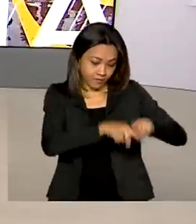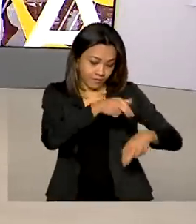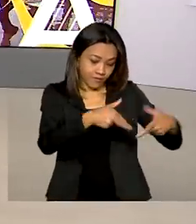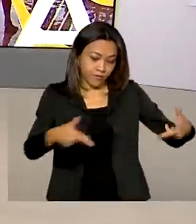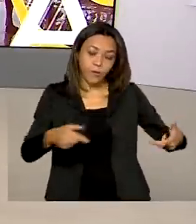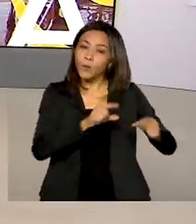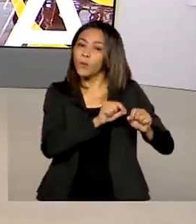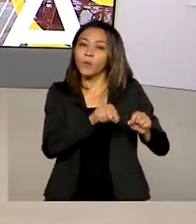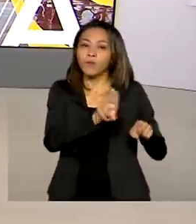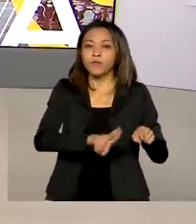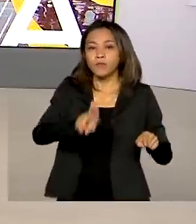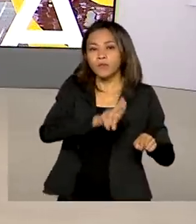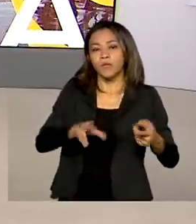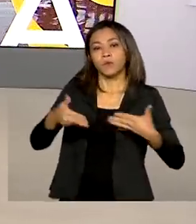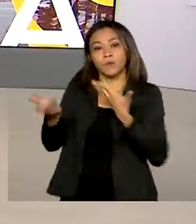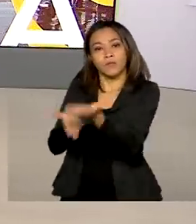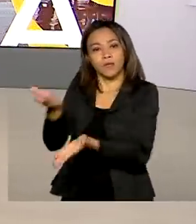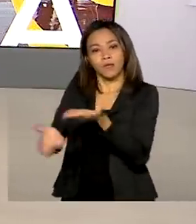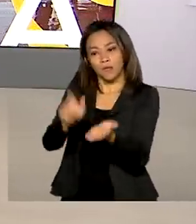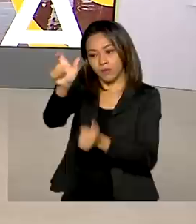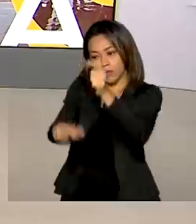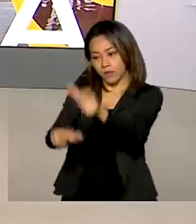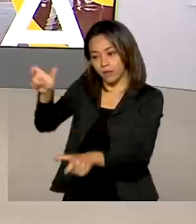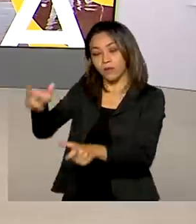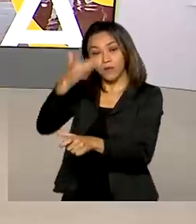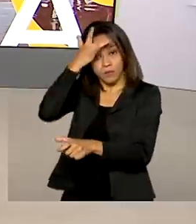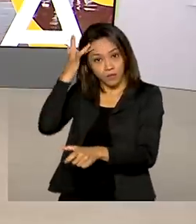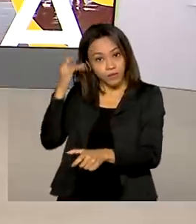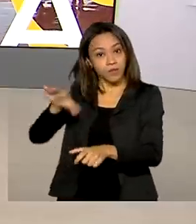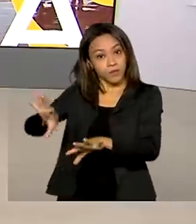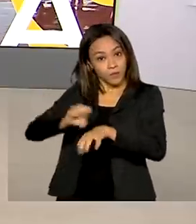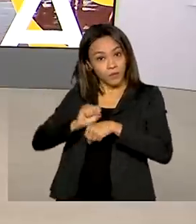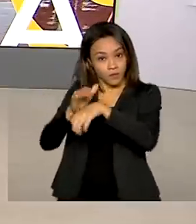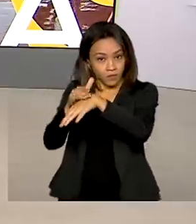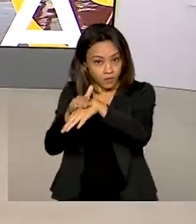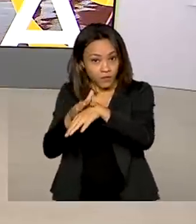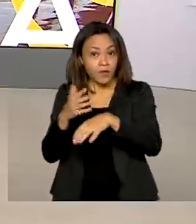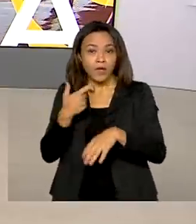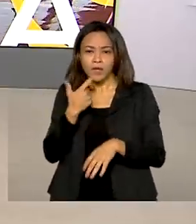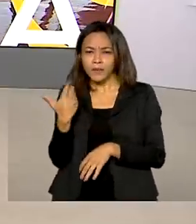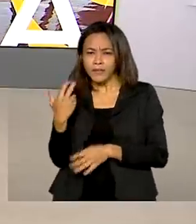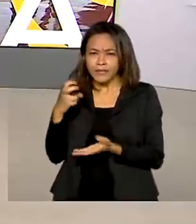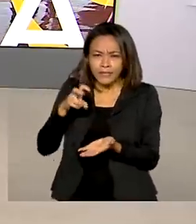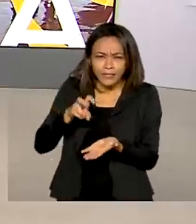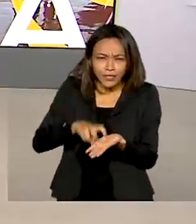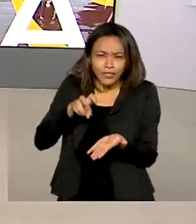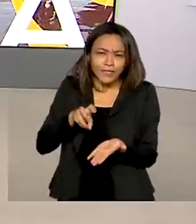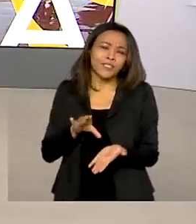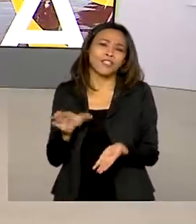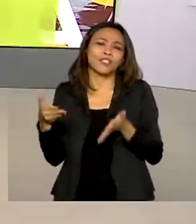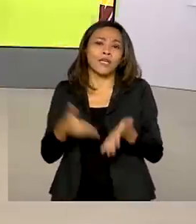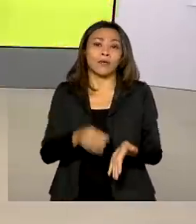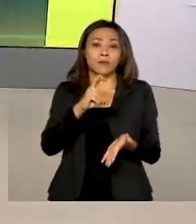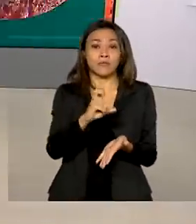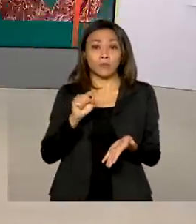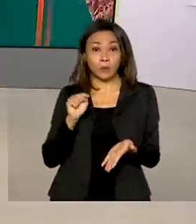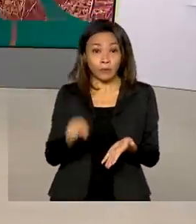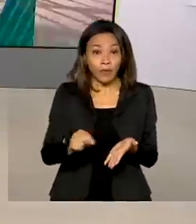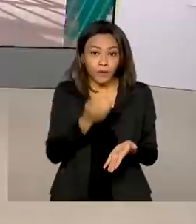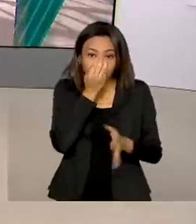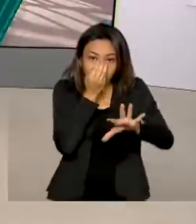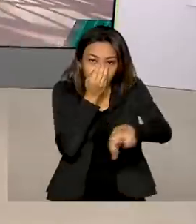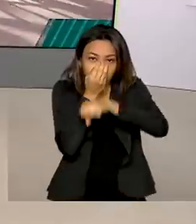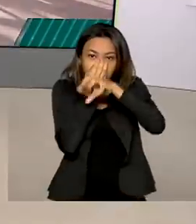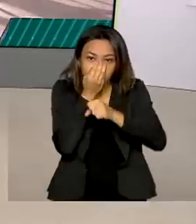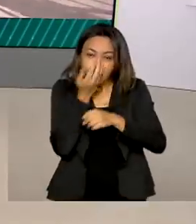tratamento de pacientes com Covid-19. Chegaram agora cedo ao Brasil mais de 5 mil concentradores de oxigênio para ajudar